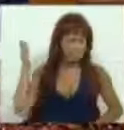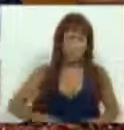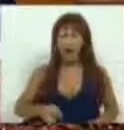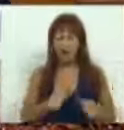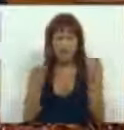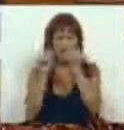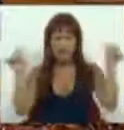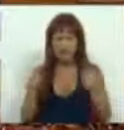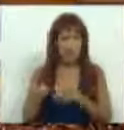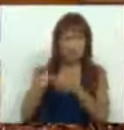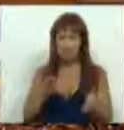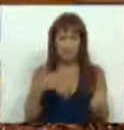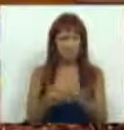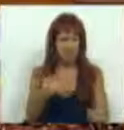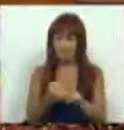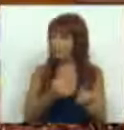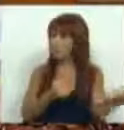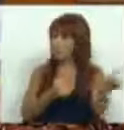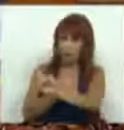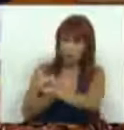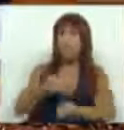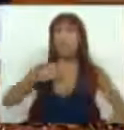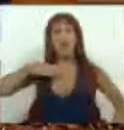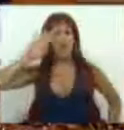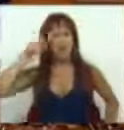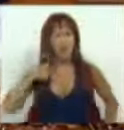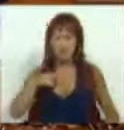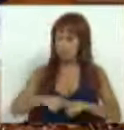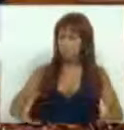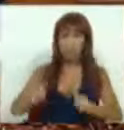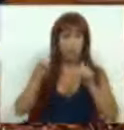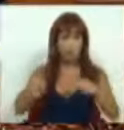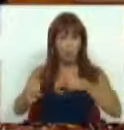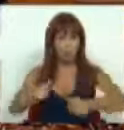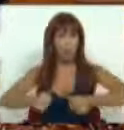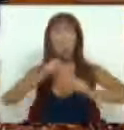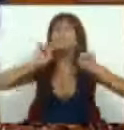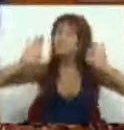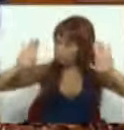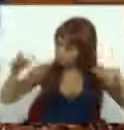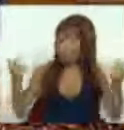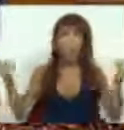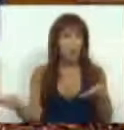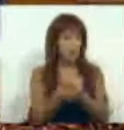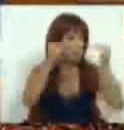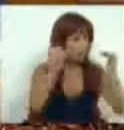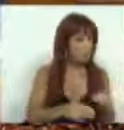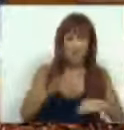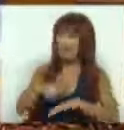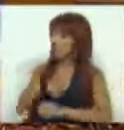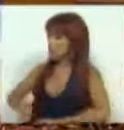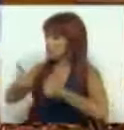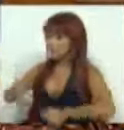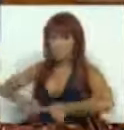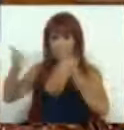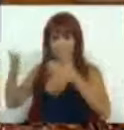no sistema de financiamento deste serviço. Sabemos que com boas políticas e com boa gestão é possível, com menos recursos, fazer mais e melhor.